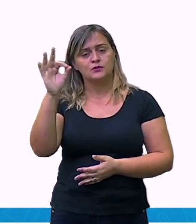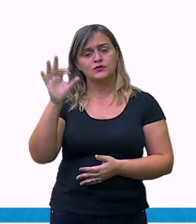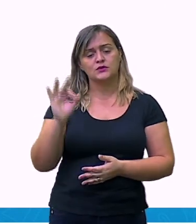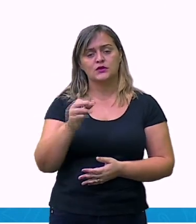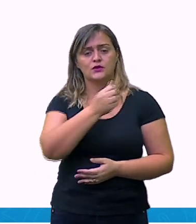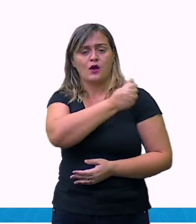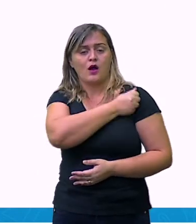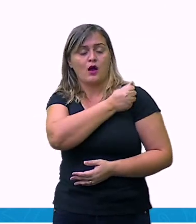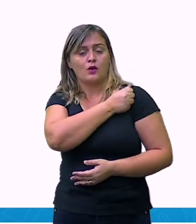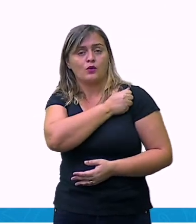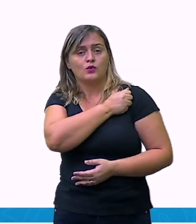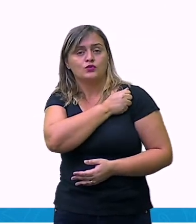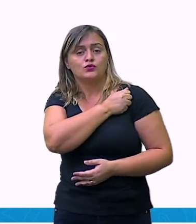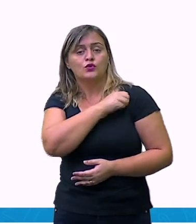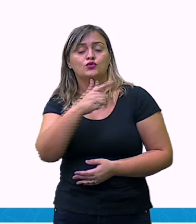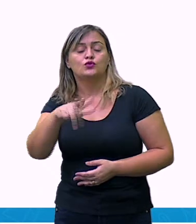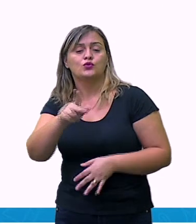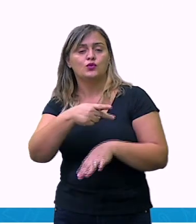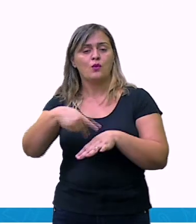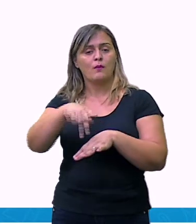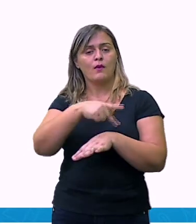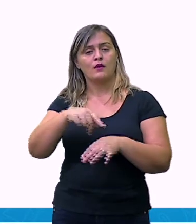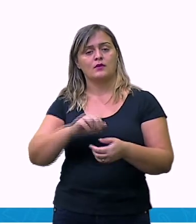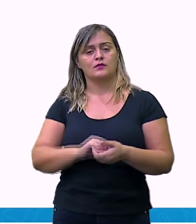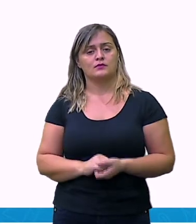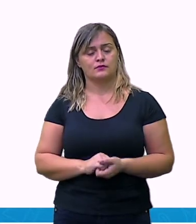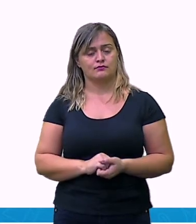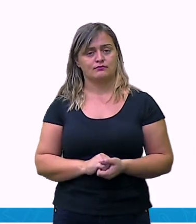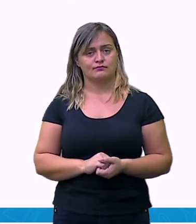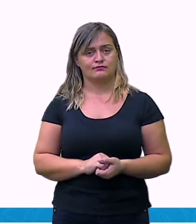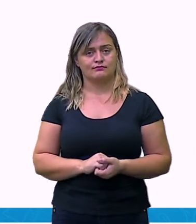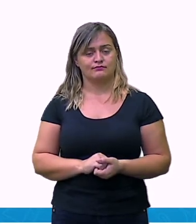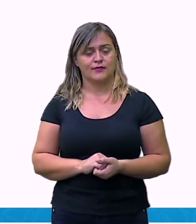Três por cento de cem vão ser três.